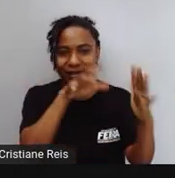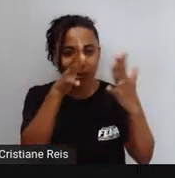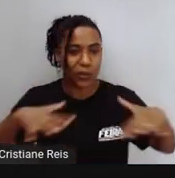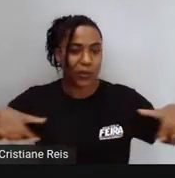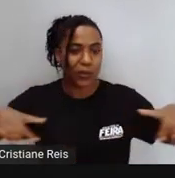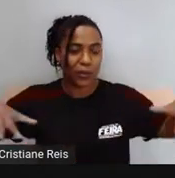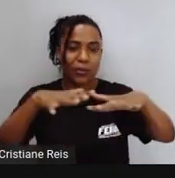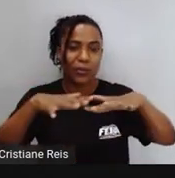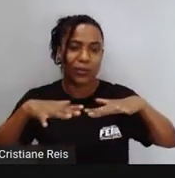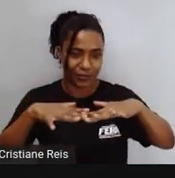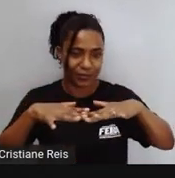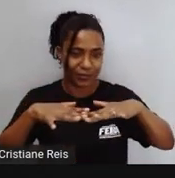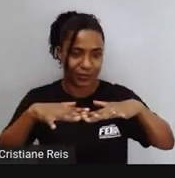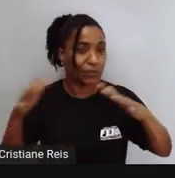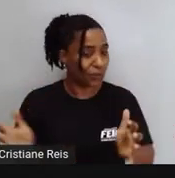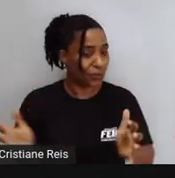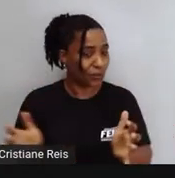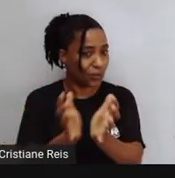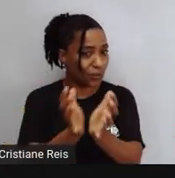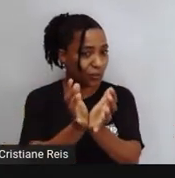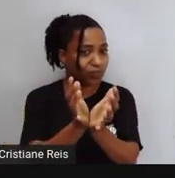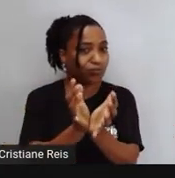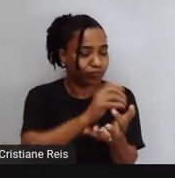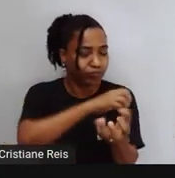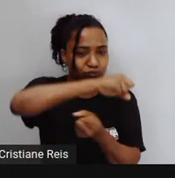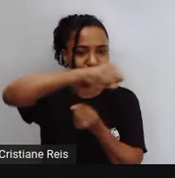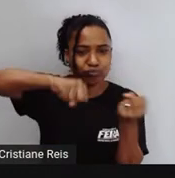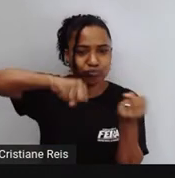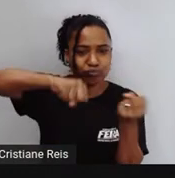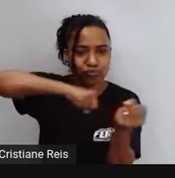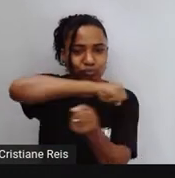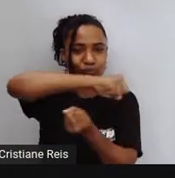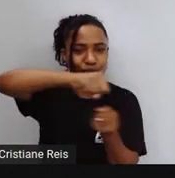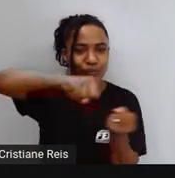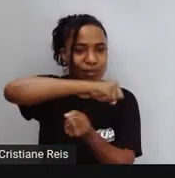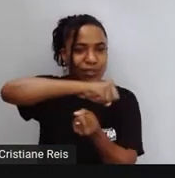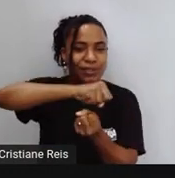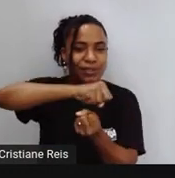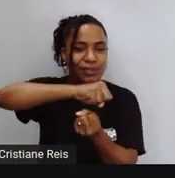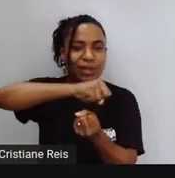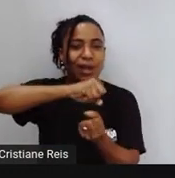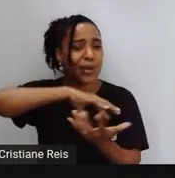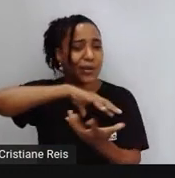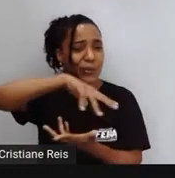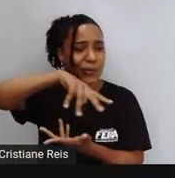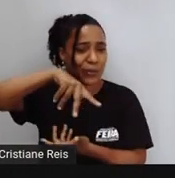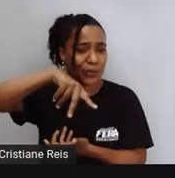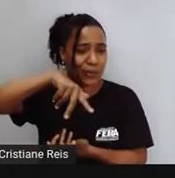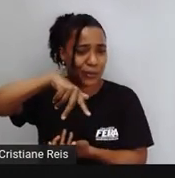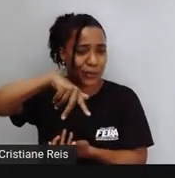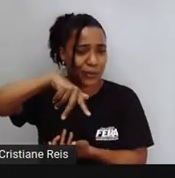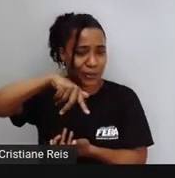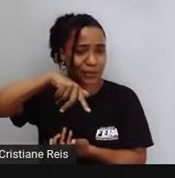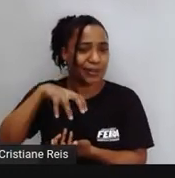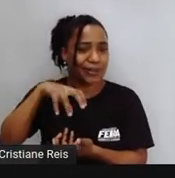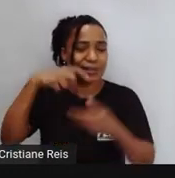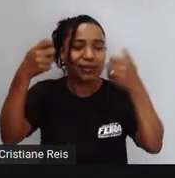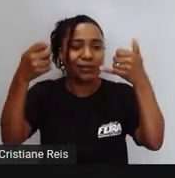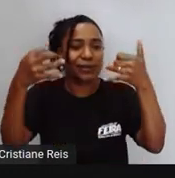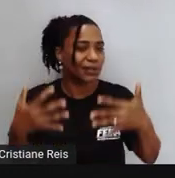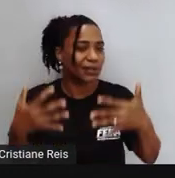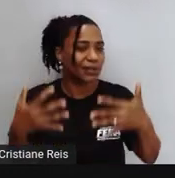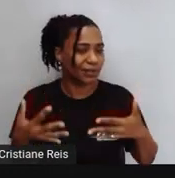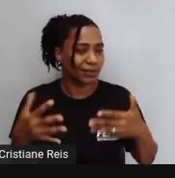comitê de sustentabilidade E qual é a mensagem, né? Qual é a mensagem fazendo assim uma leitura geral do